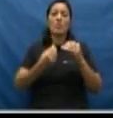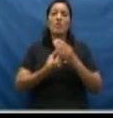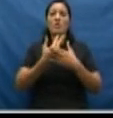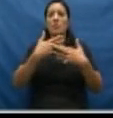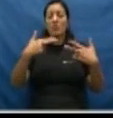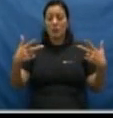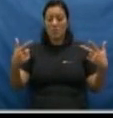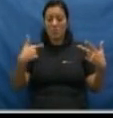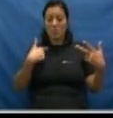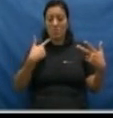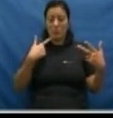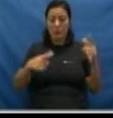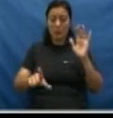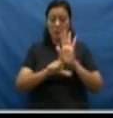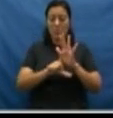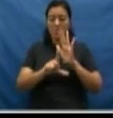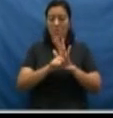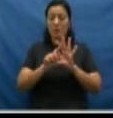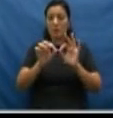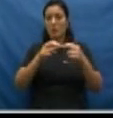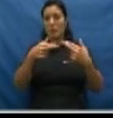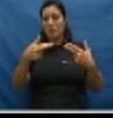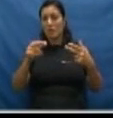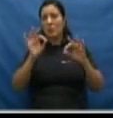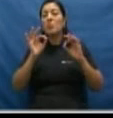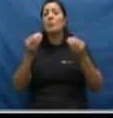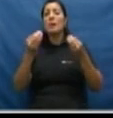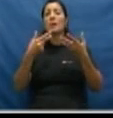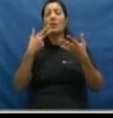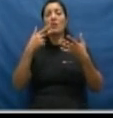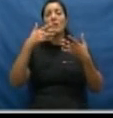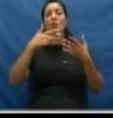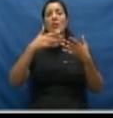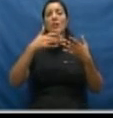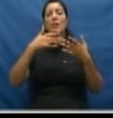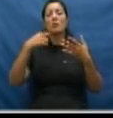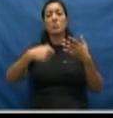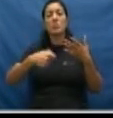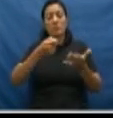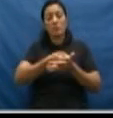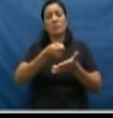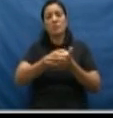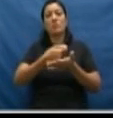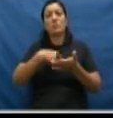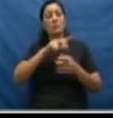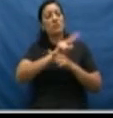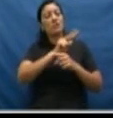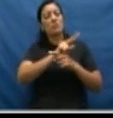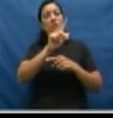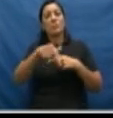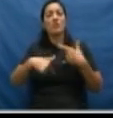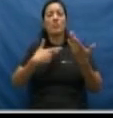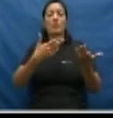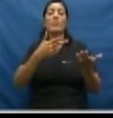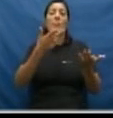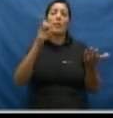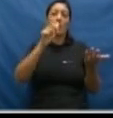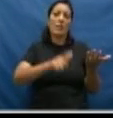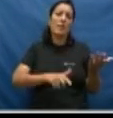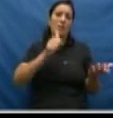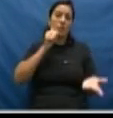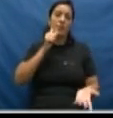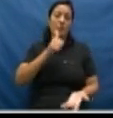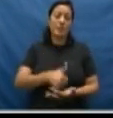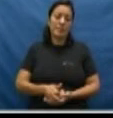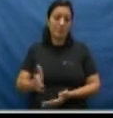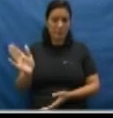mecanismos, legislações, instrumentos para que se faça valer e proteger essas pessoas, no caso aqui, as mulheres.